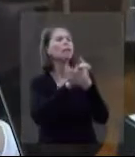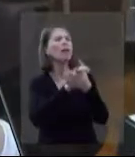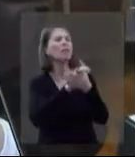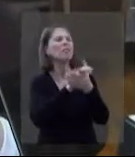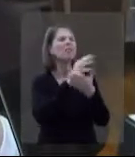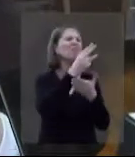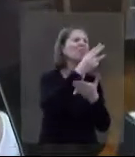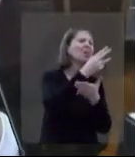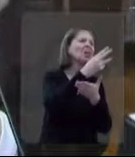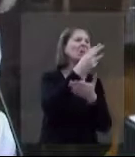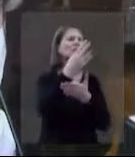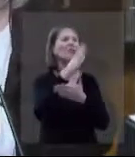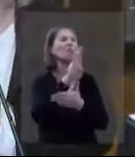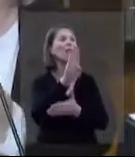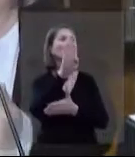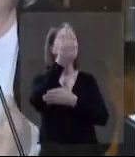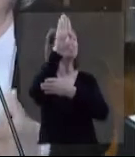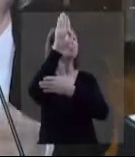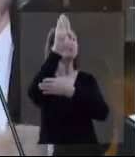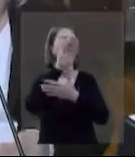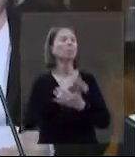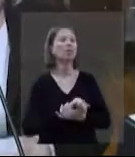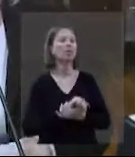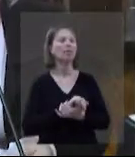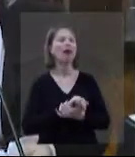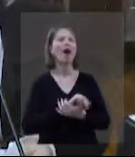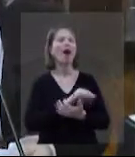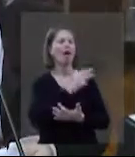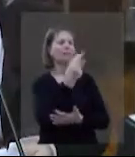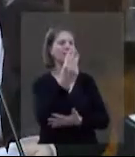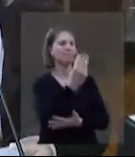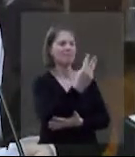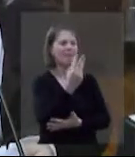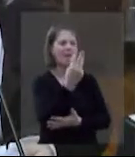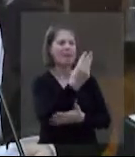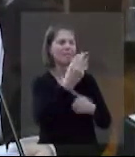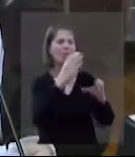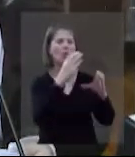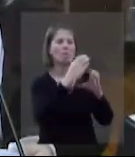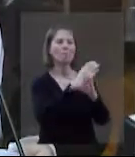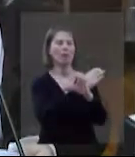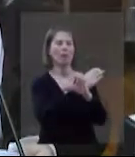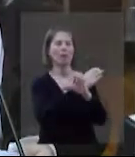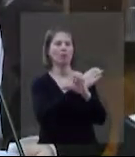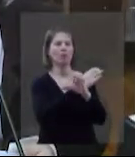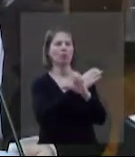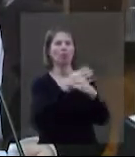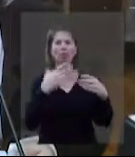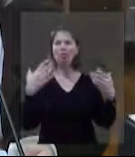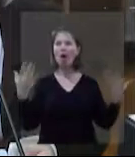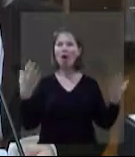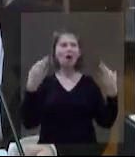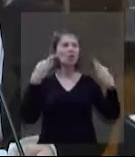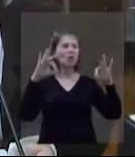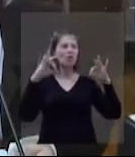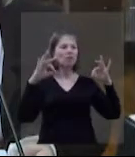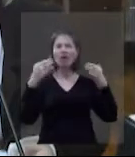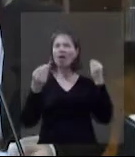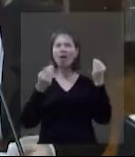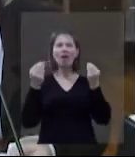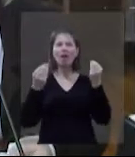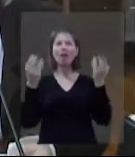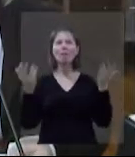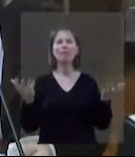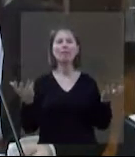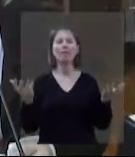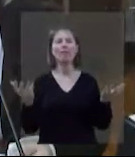três ou quatro da sala de 30 levantaram. Aí, ele falou, ah, então nós só temos três ou quatro homens completos. Aí, ô, professor, está chamando a gente do quê, né?